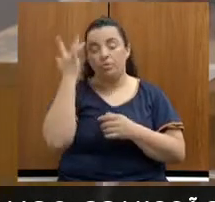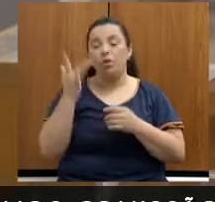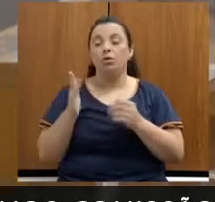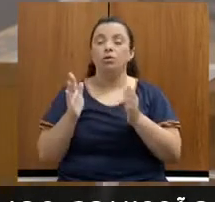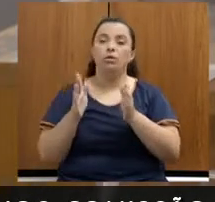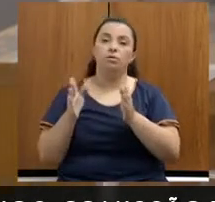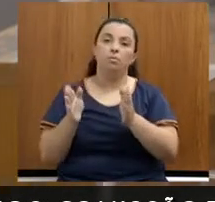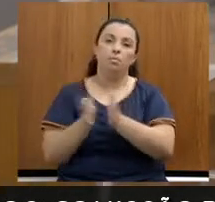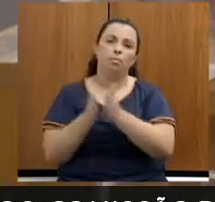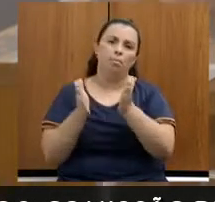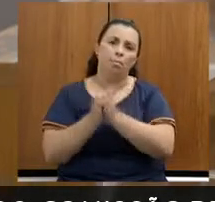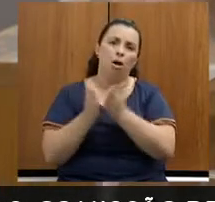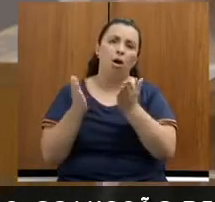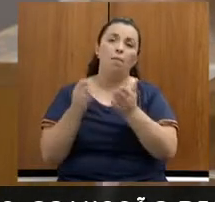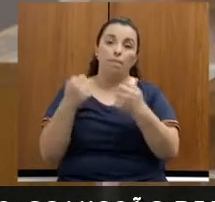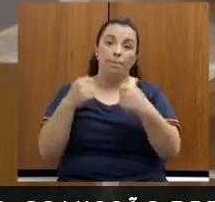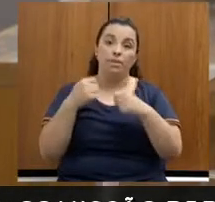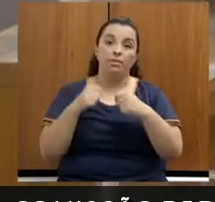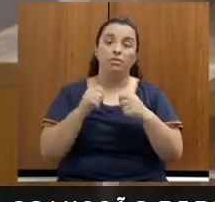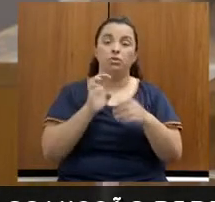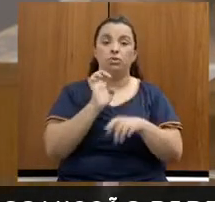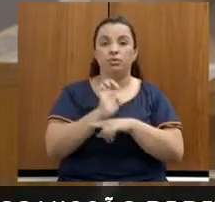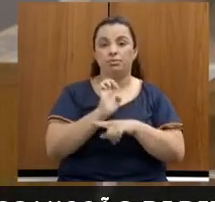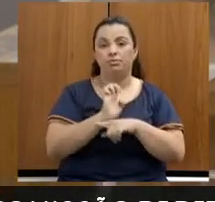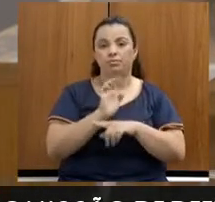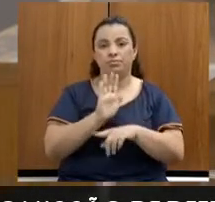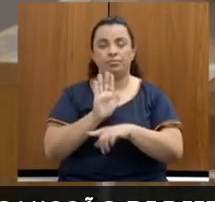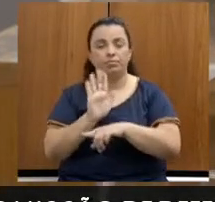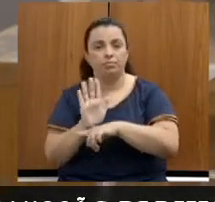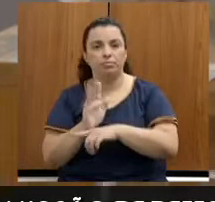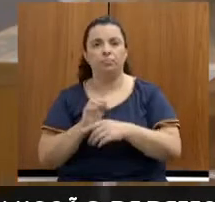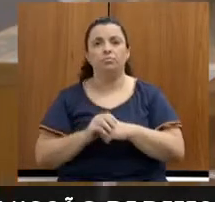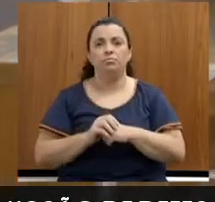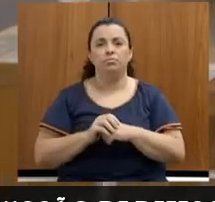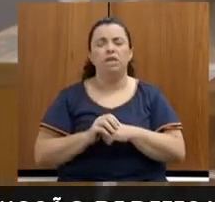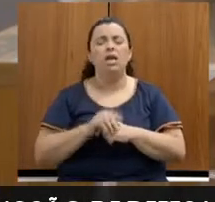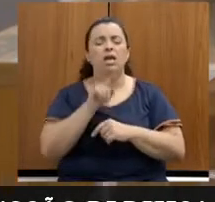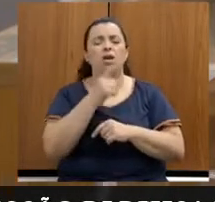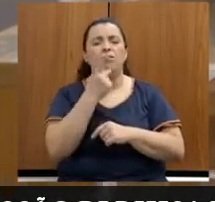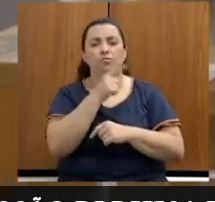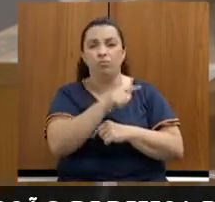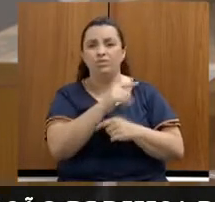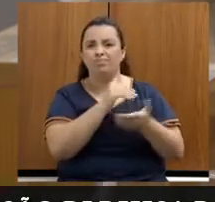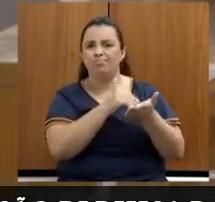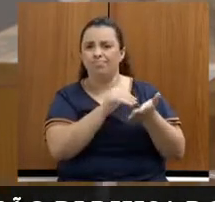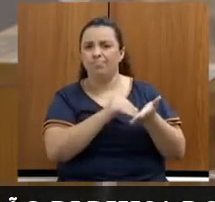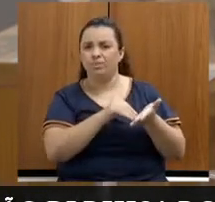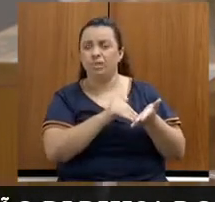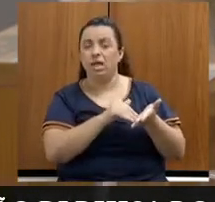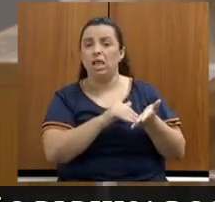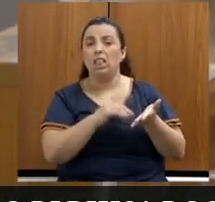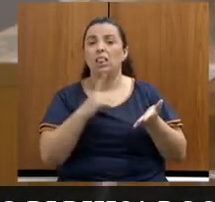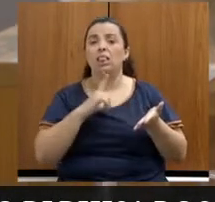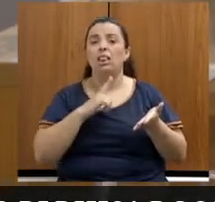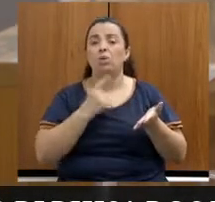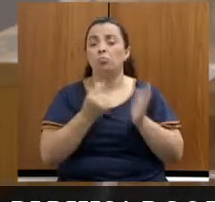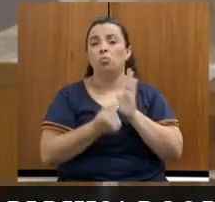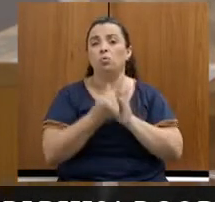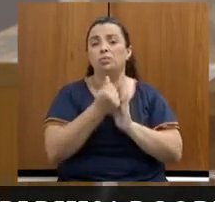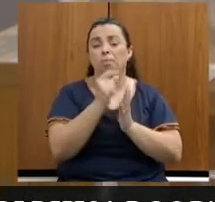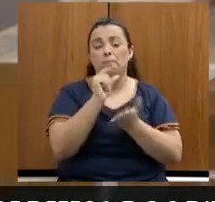têm, historicamente, o menor orçamento entre as secretarias de Estado. Certo? Este governo